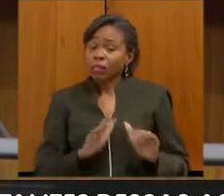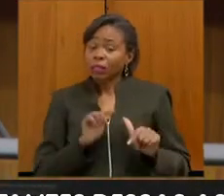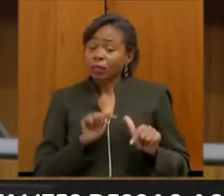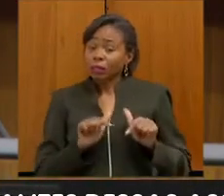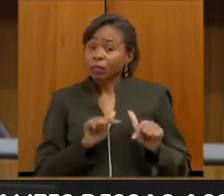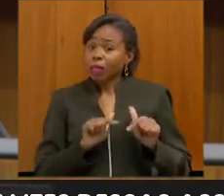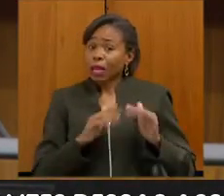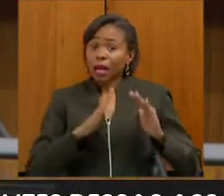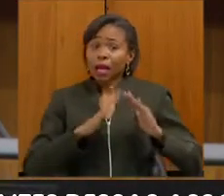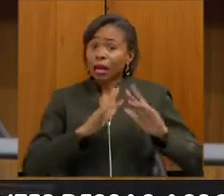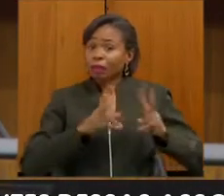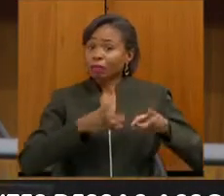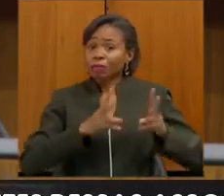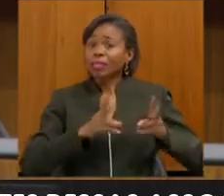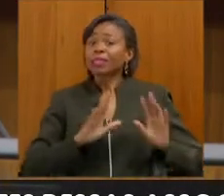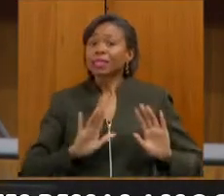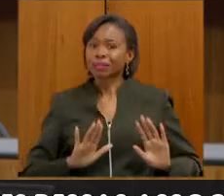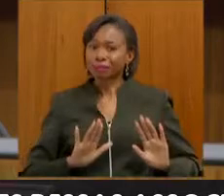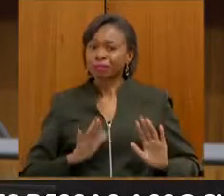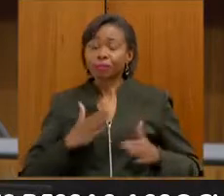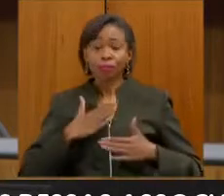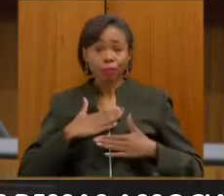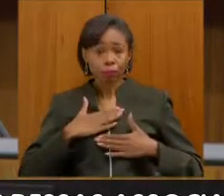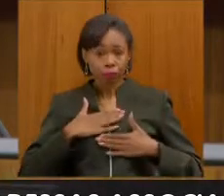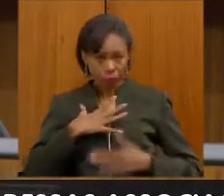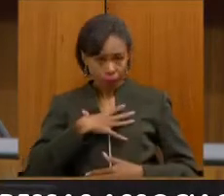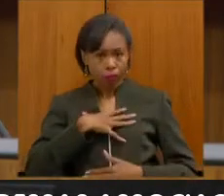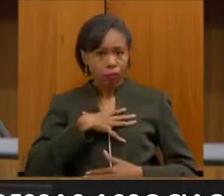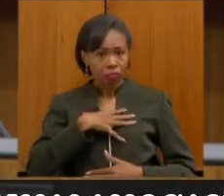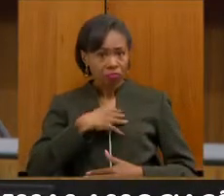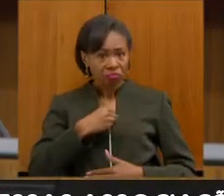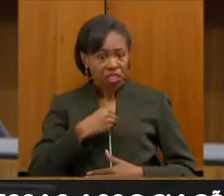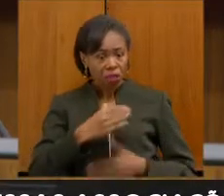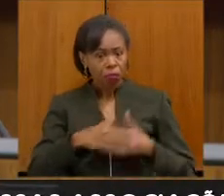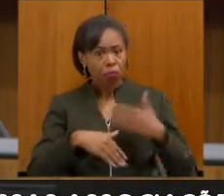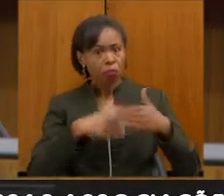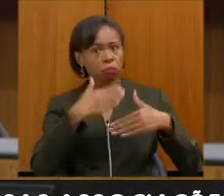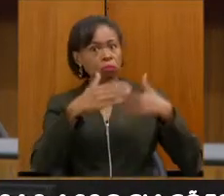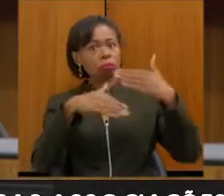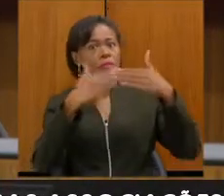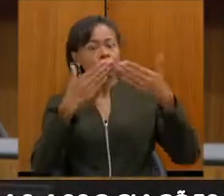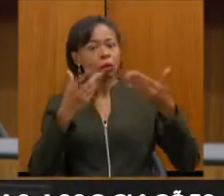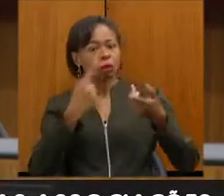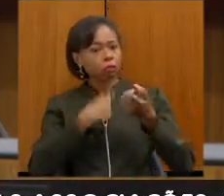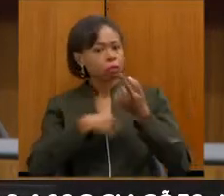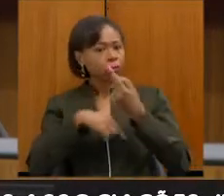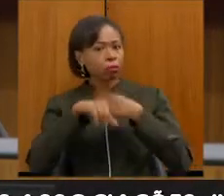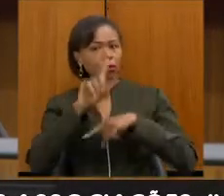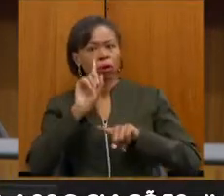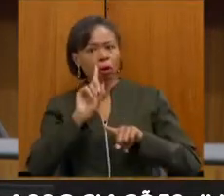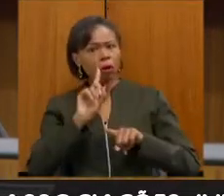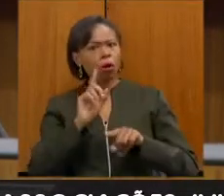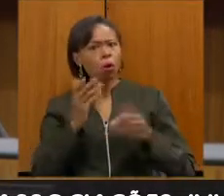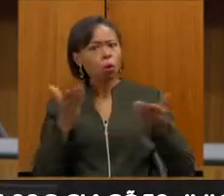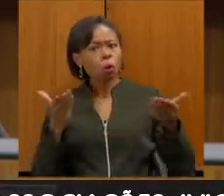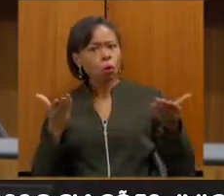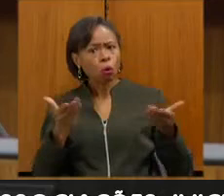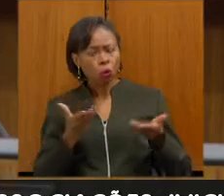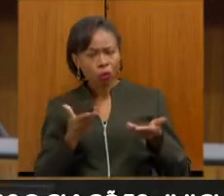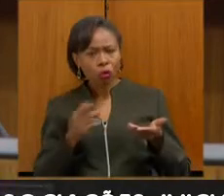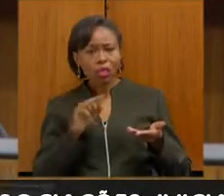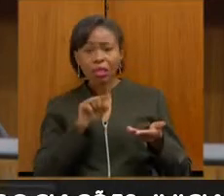filha deslanchou, sabe? Hoje, ela é uma pessoa que se preocupa com a organização do